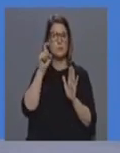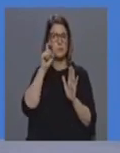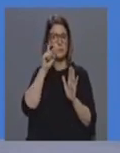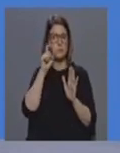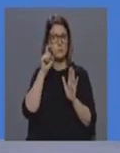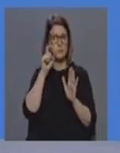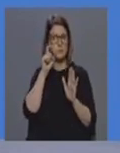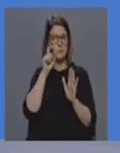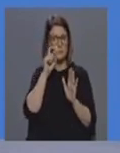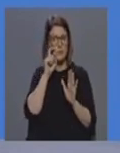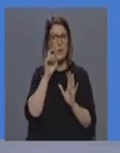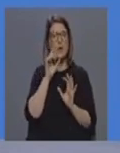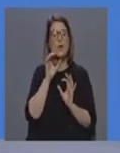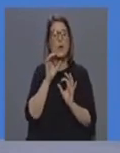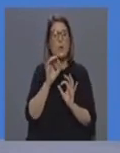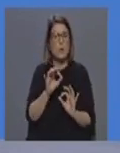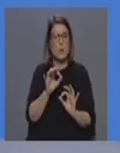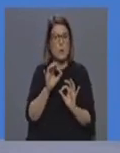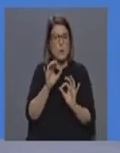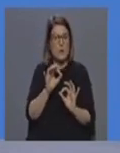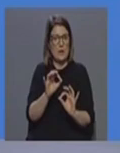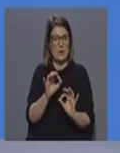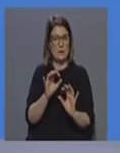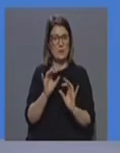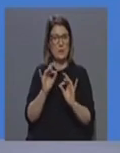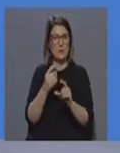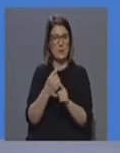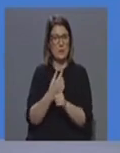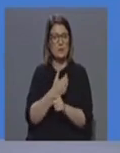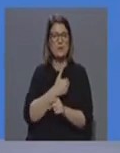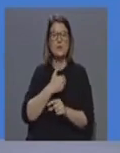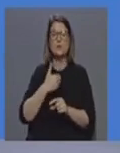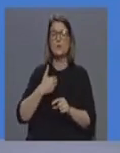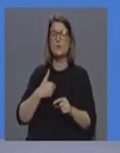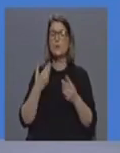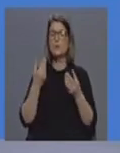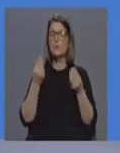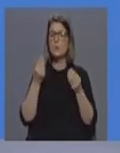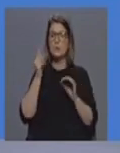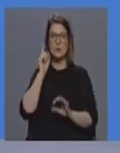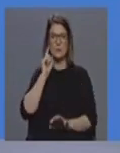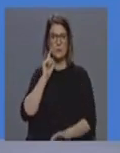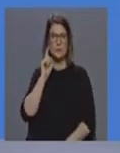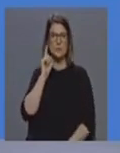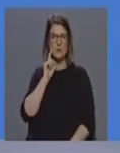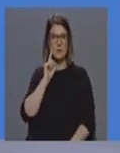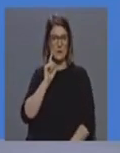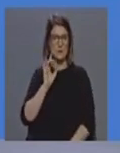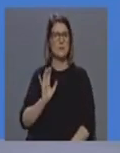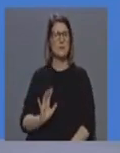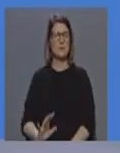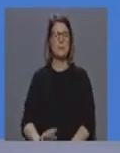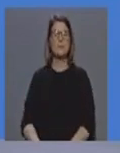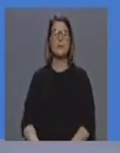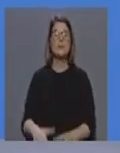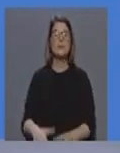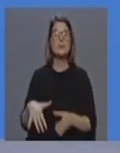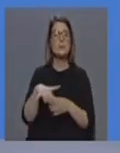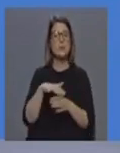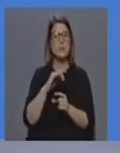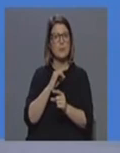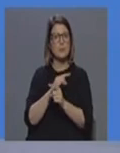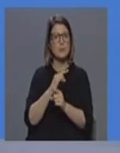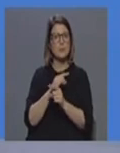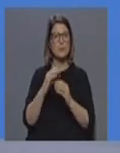na utilização dos recursos de saúde é fundamental. Creio que, neste contexto, os meios de